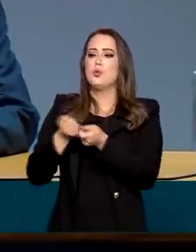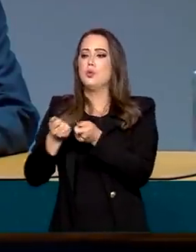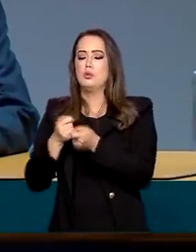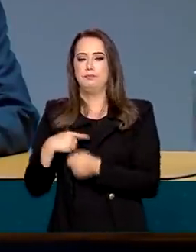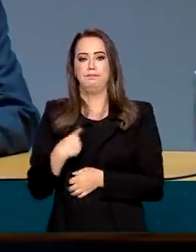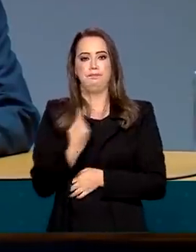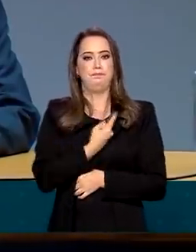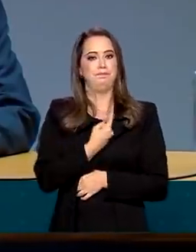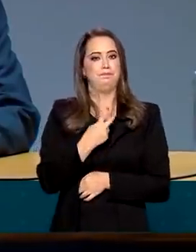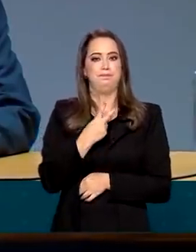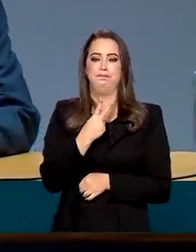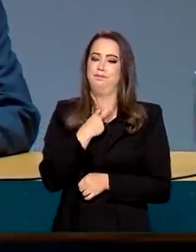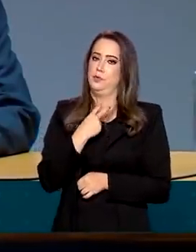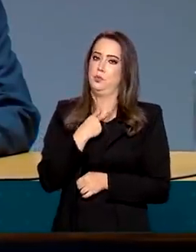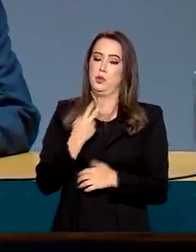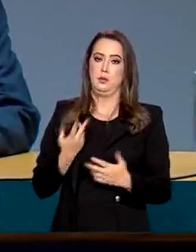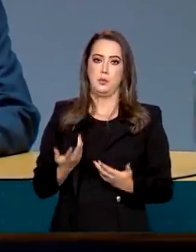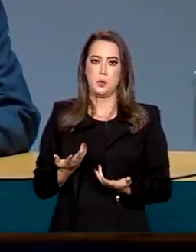nossa parte